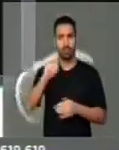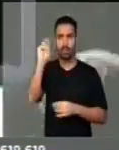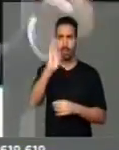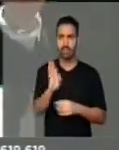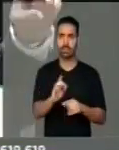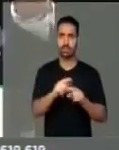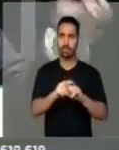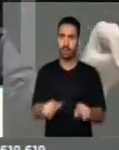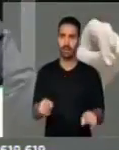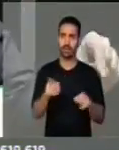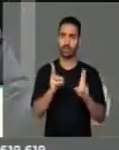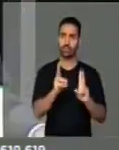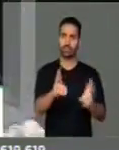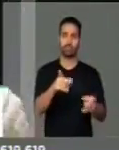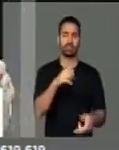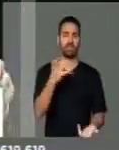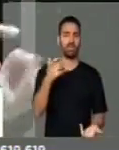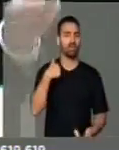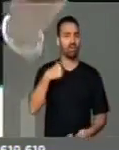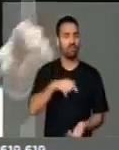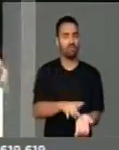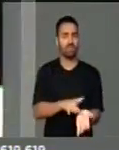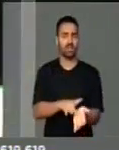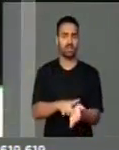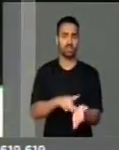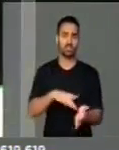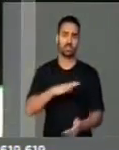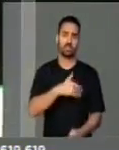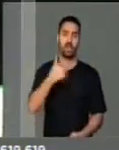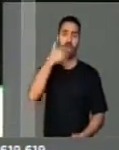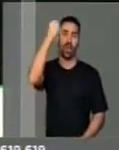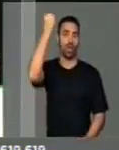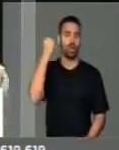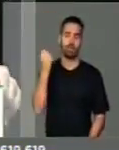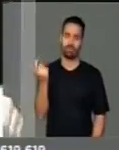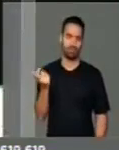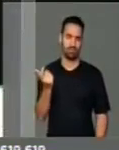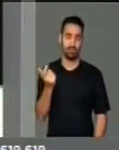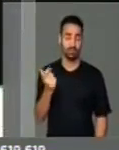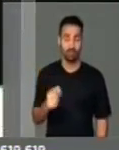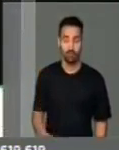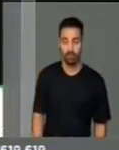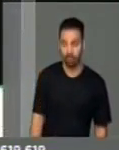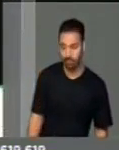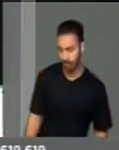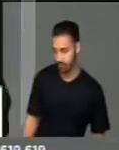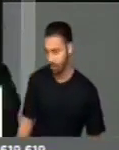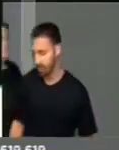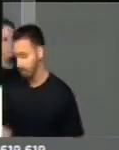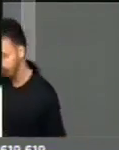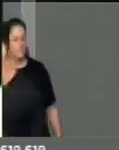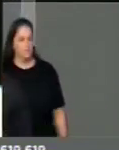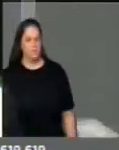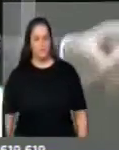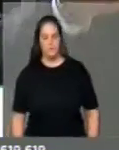ainda por cima quer dar uma de herói. Herói é o povo brasileiro que está vivo depois da...